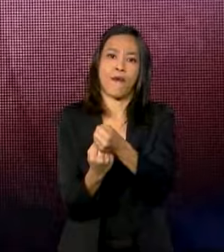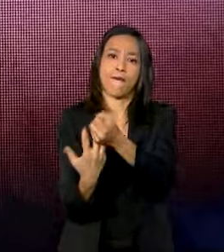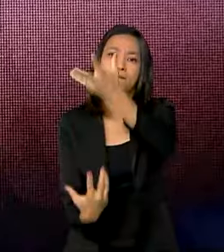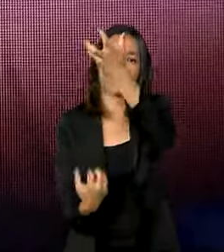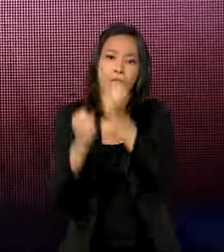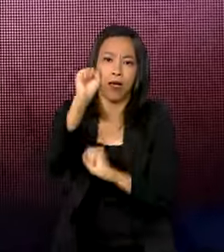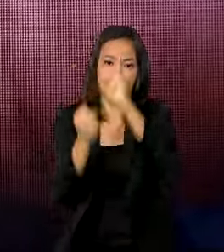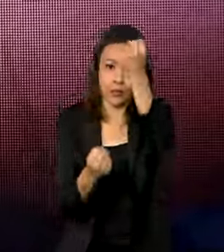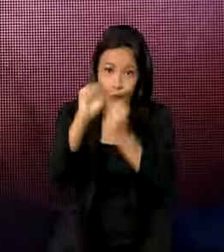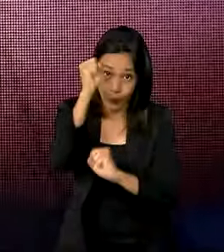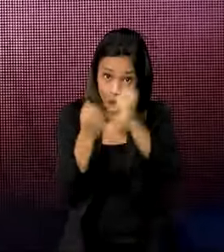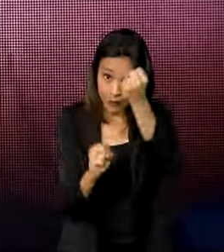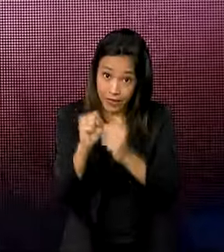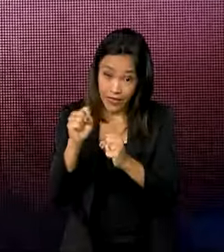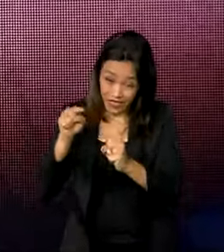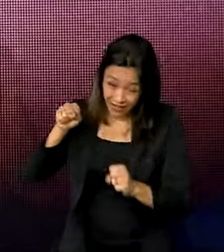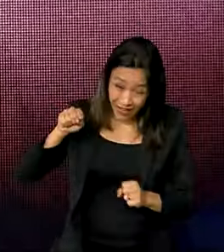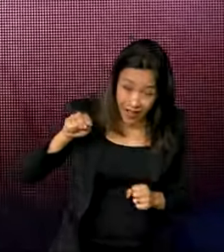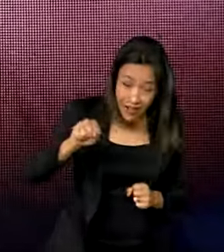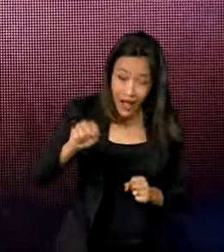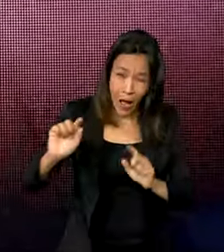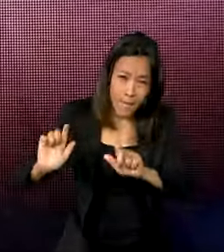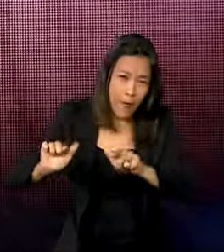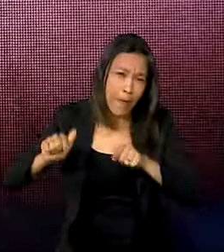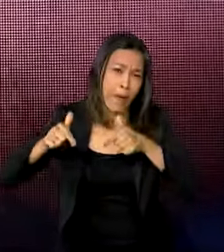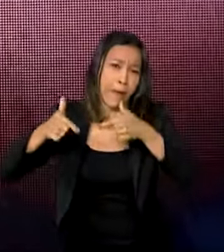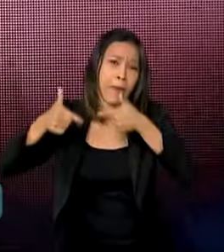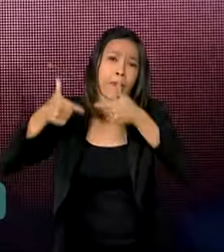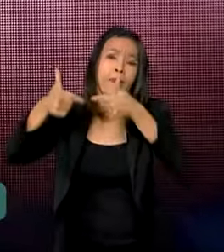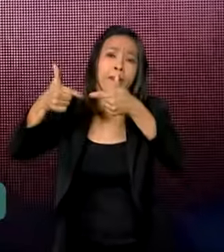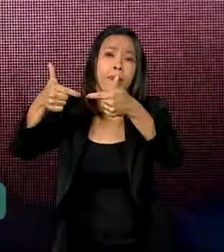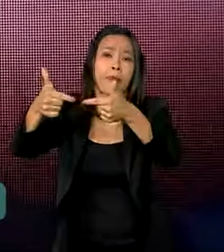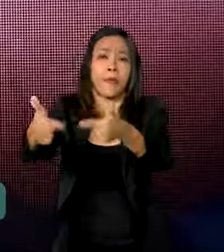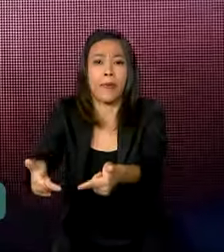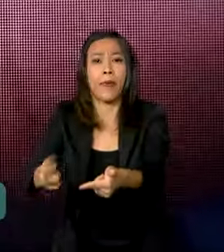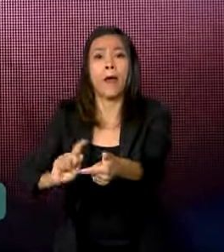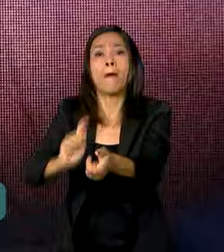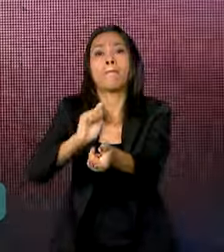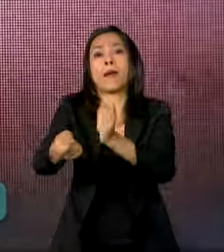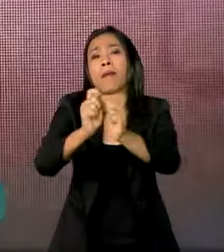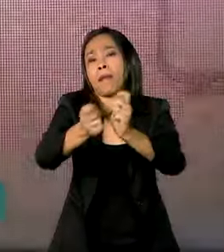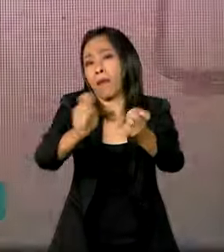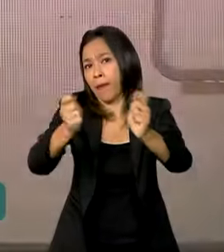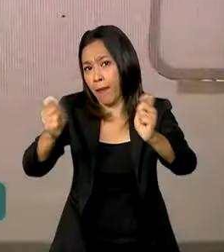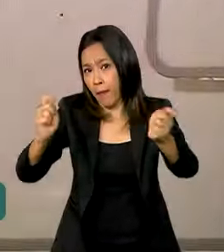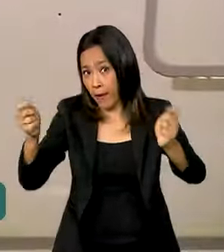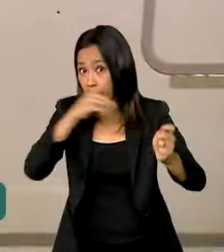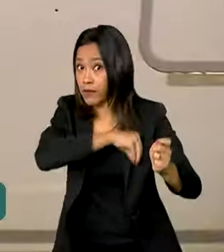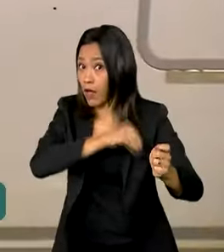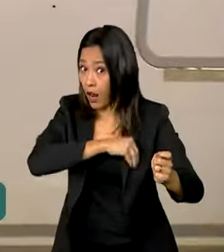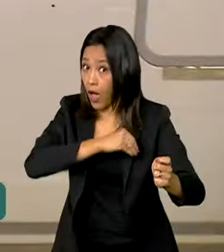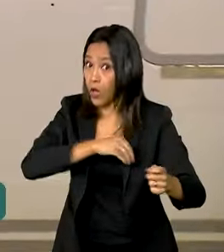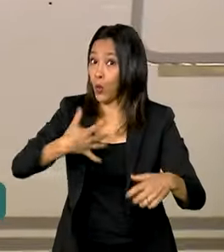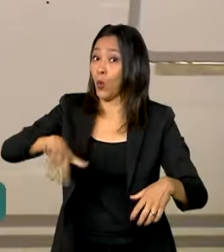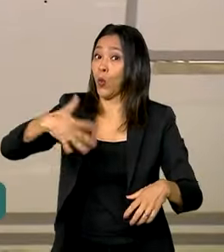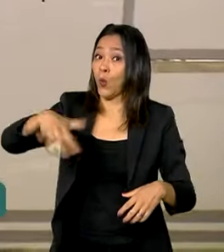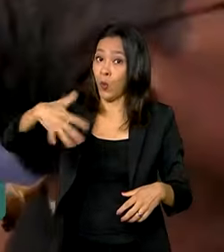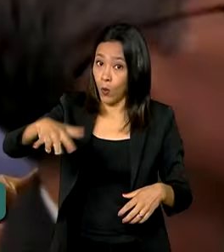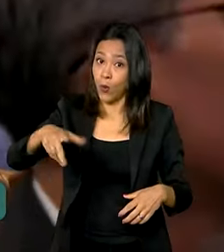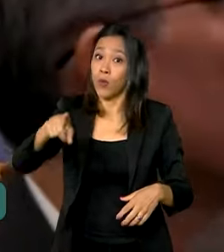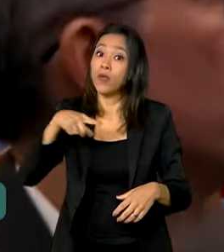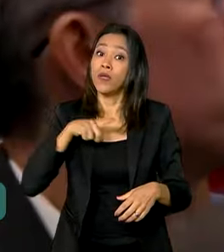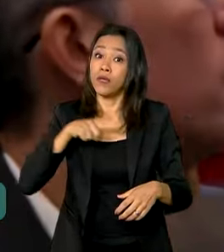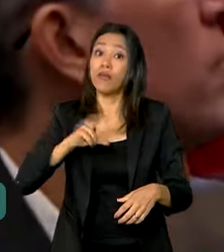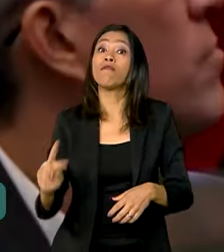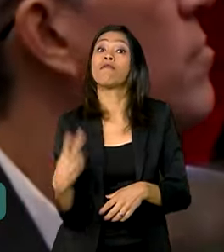que está na ponta da inovação, paga salários mais altos e agrega valor.